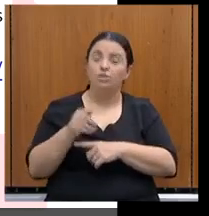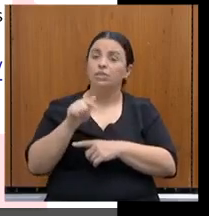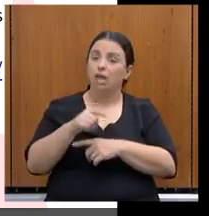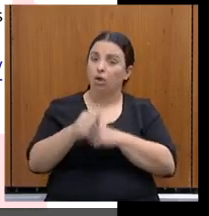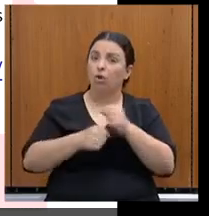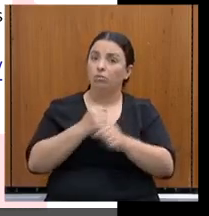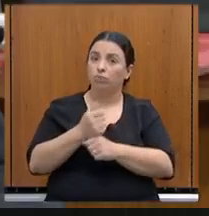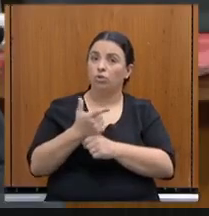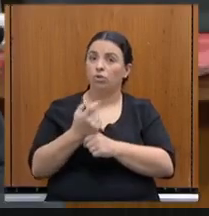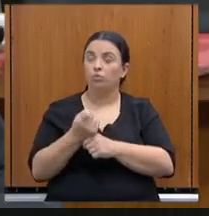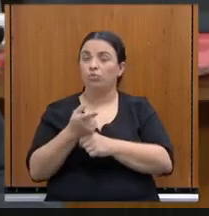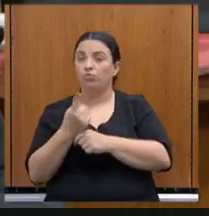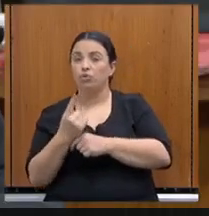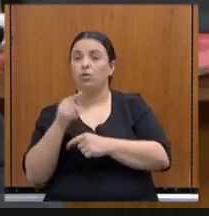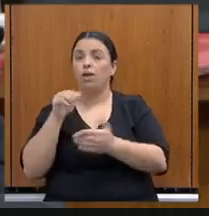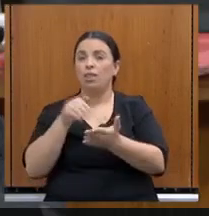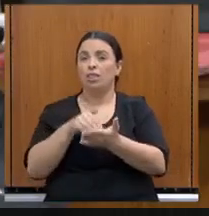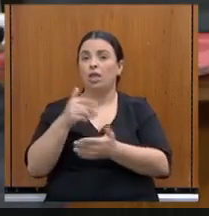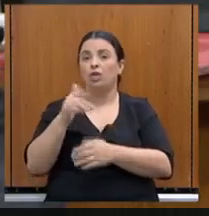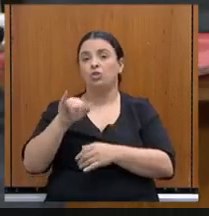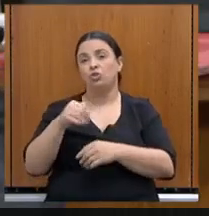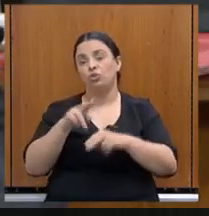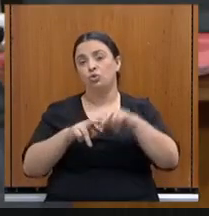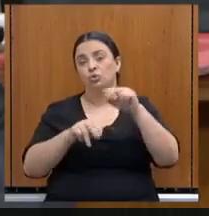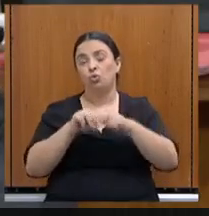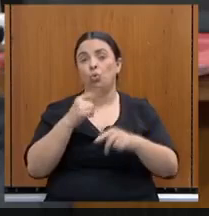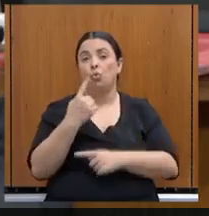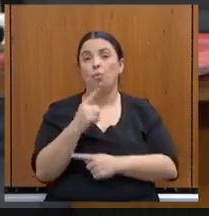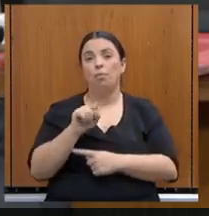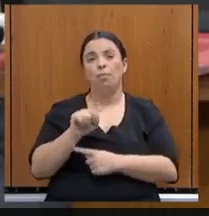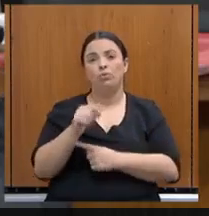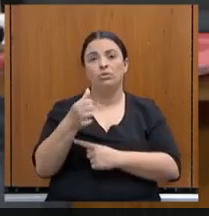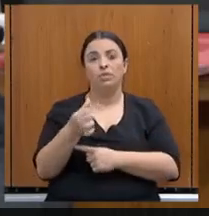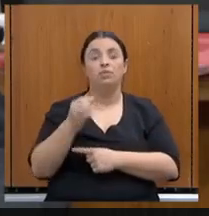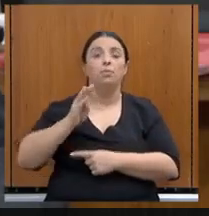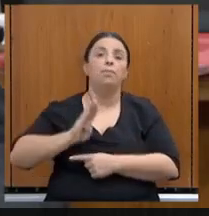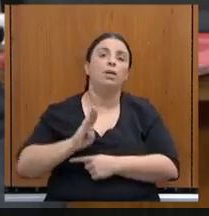1,6 até junho, 1,6 bilhão de reais.